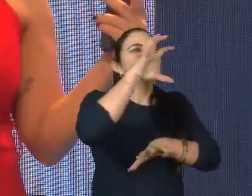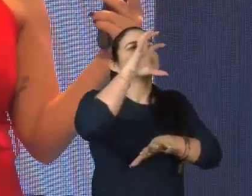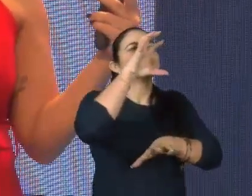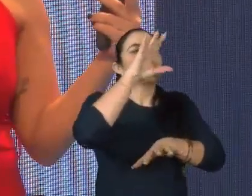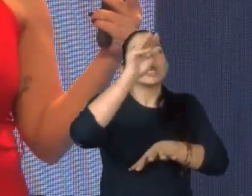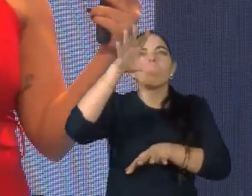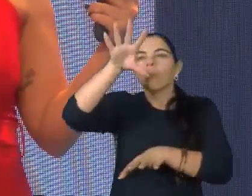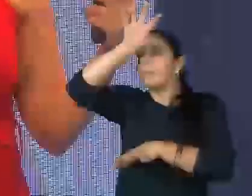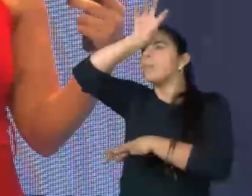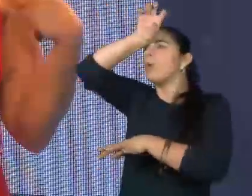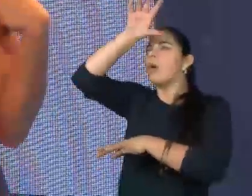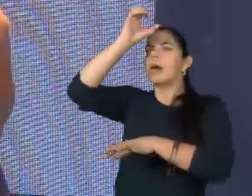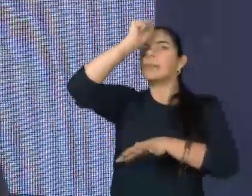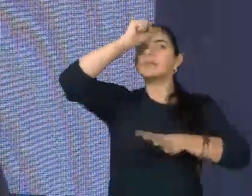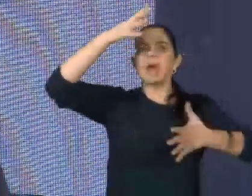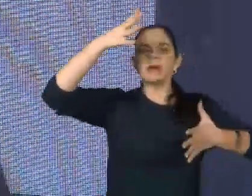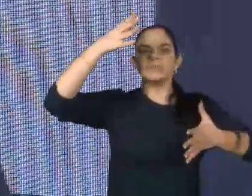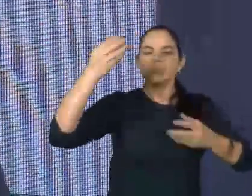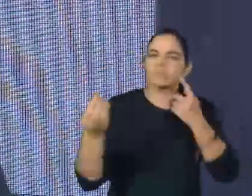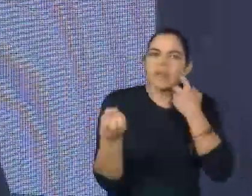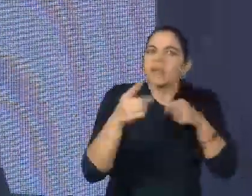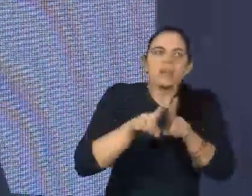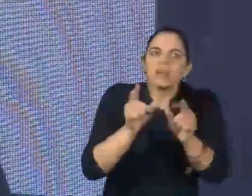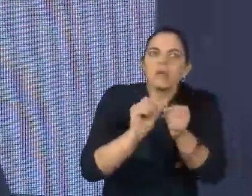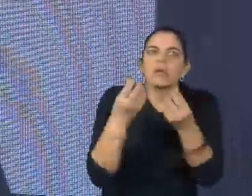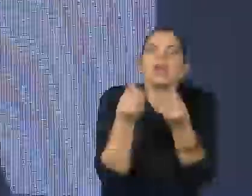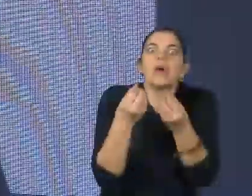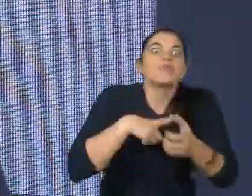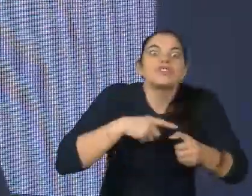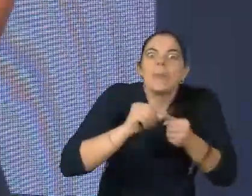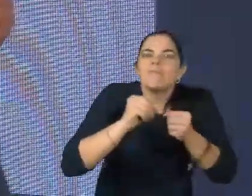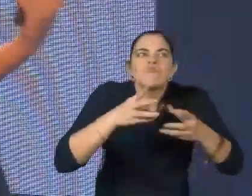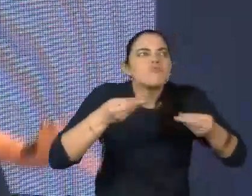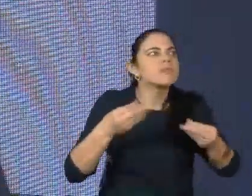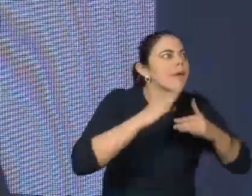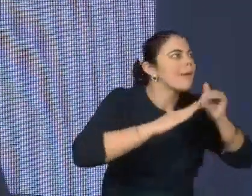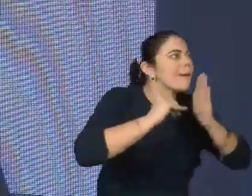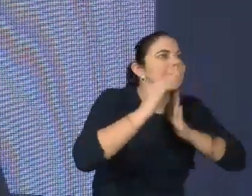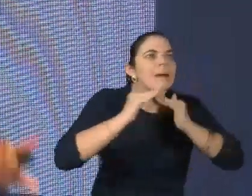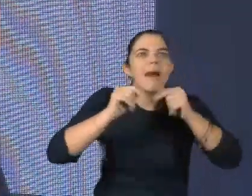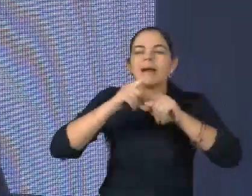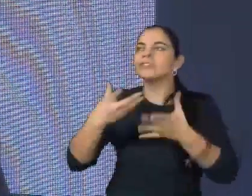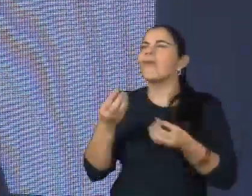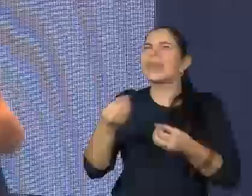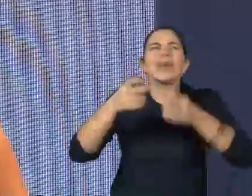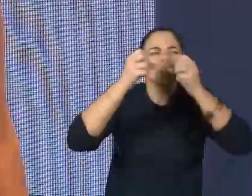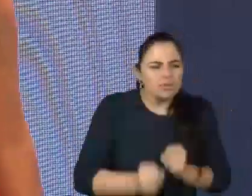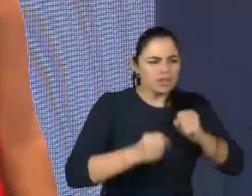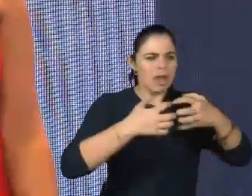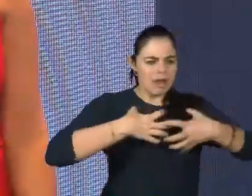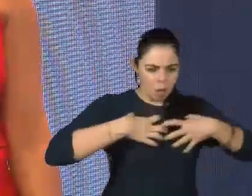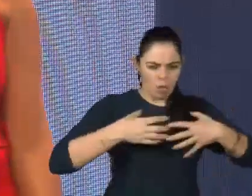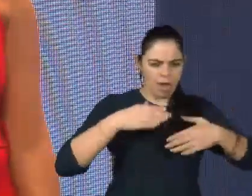aprendizagem. E o que eu poderia fazer com tanta prática ouvindo todos esses discursos, e o que eu poderia fazer